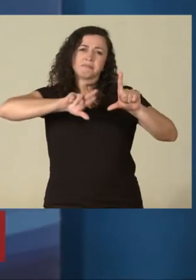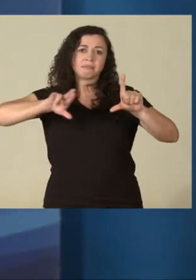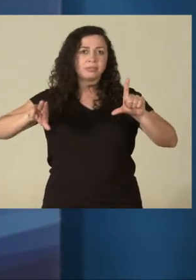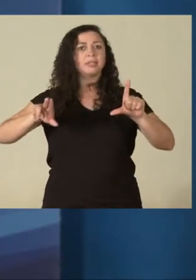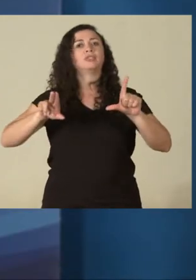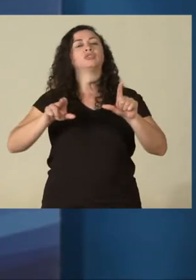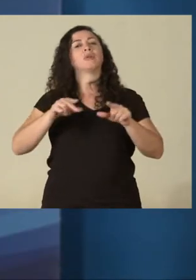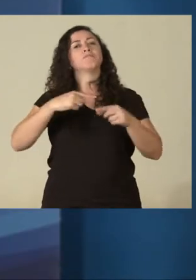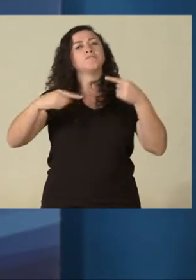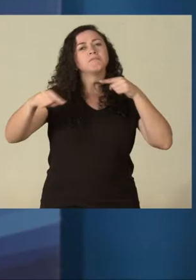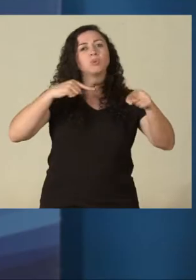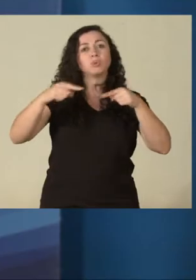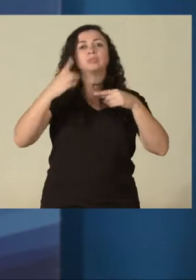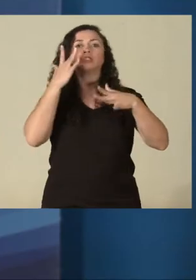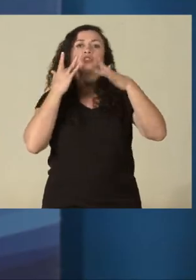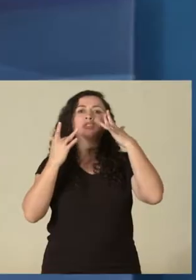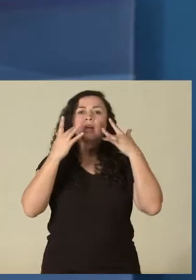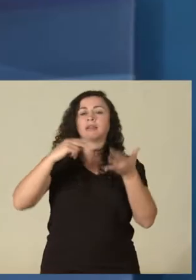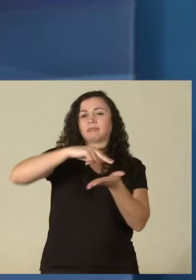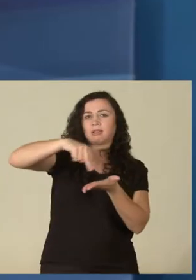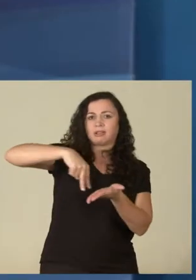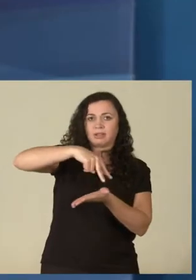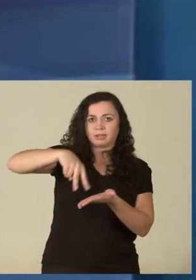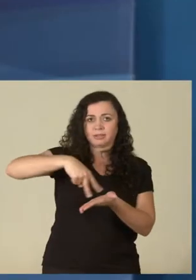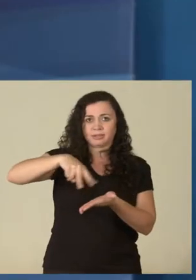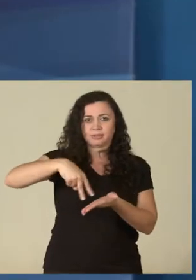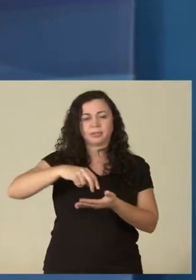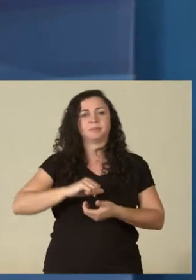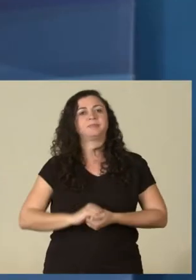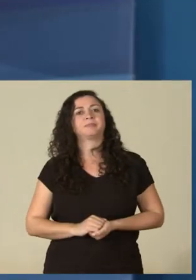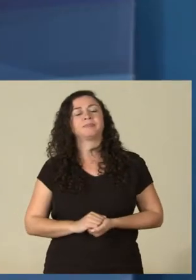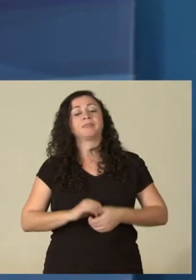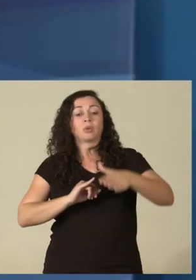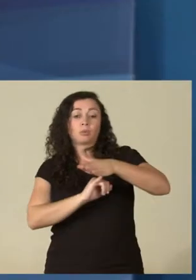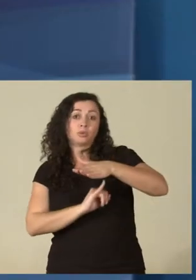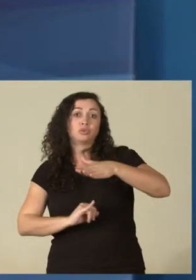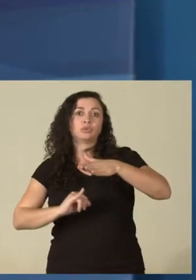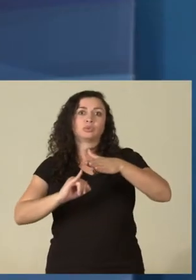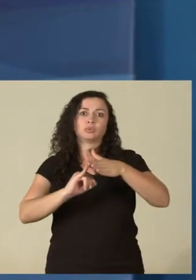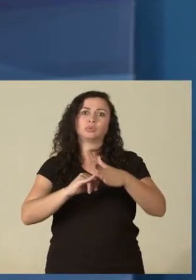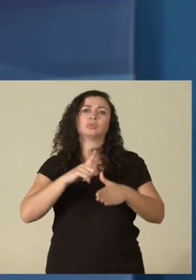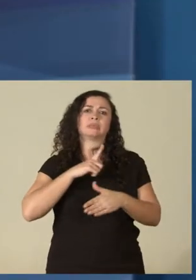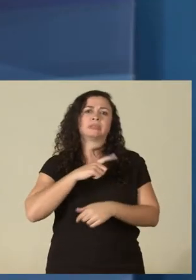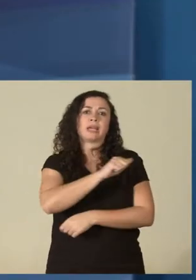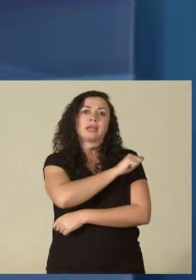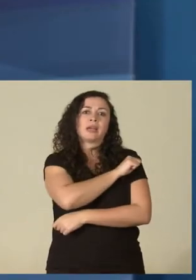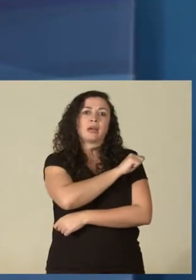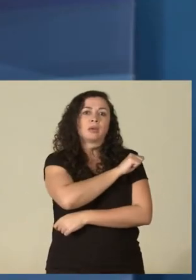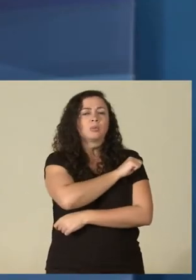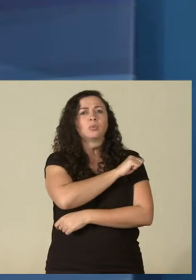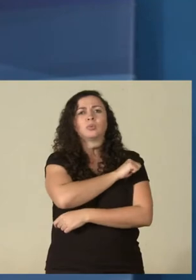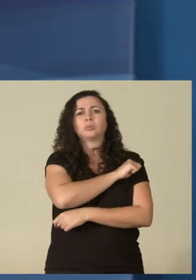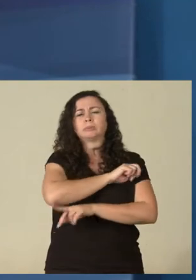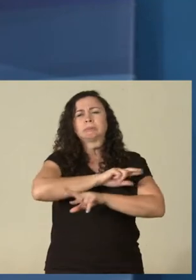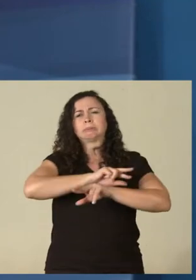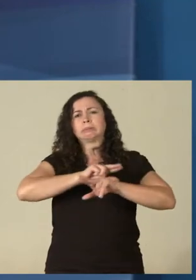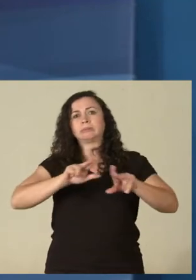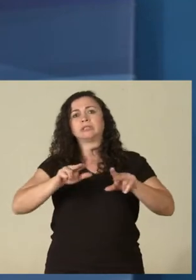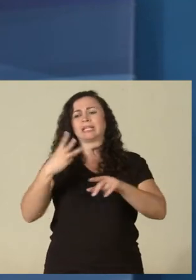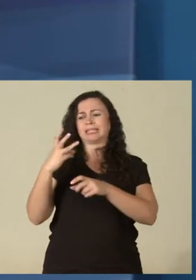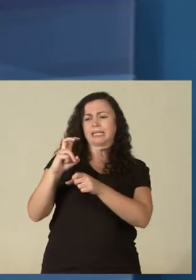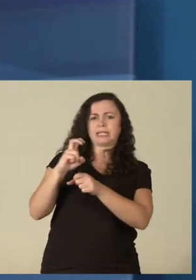música, teatro e dança. Ele é um instituto que tem abrigado ao longo de sua história de